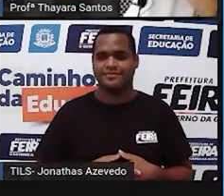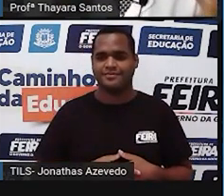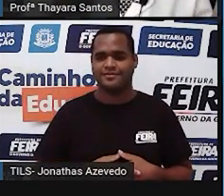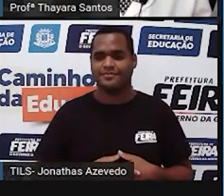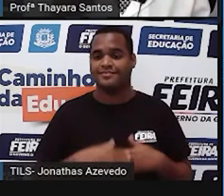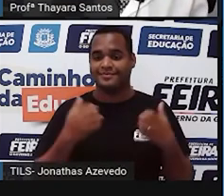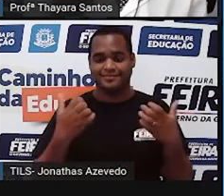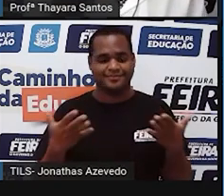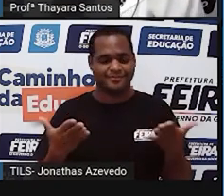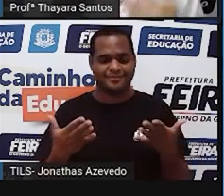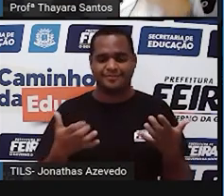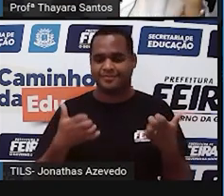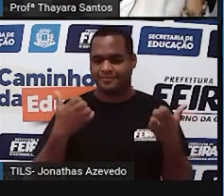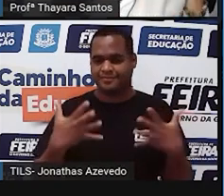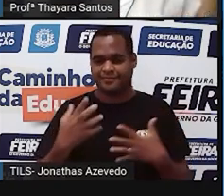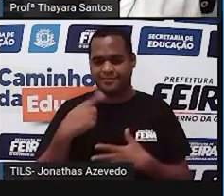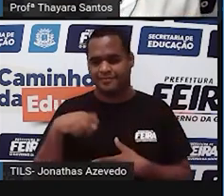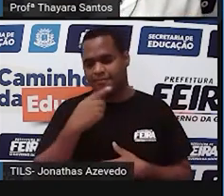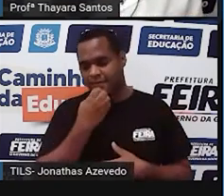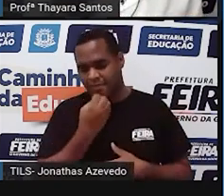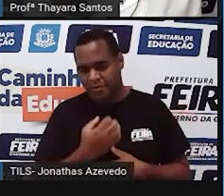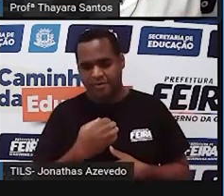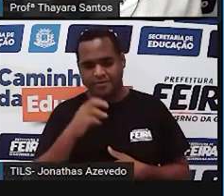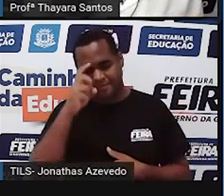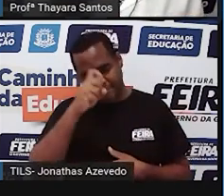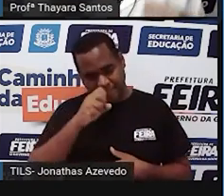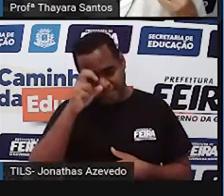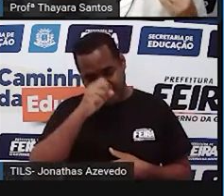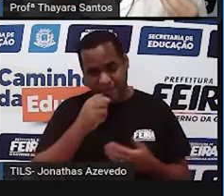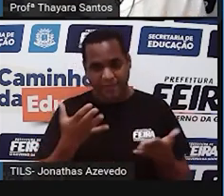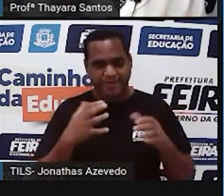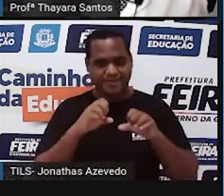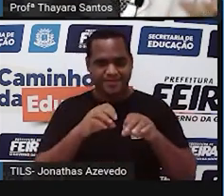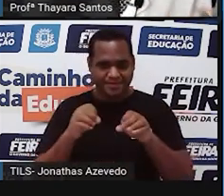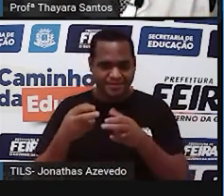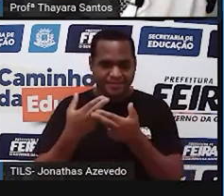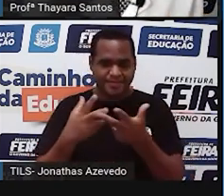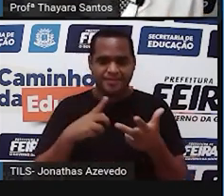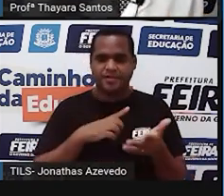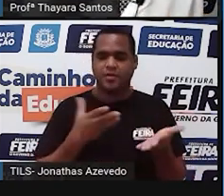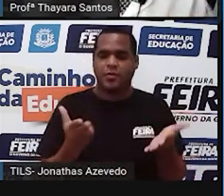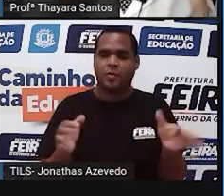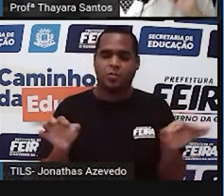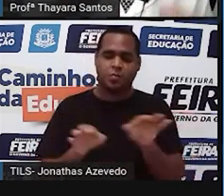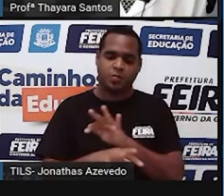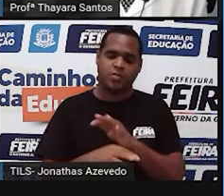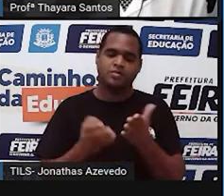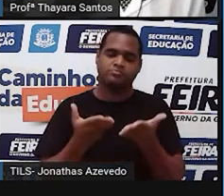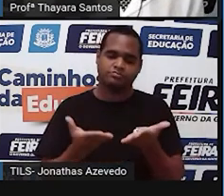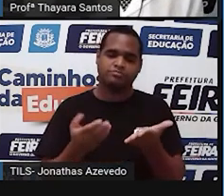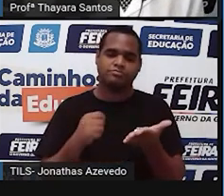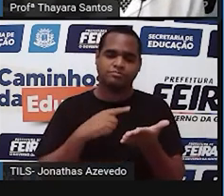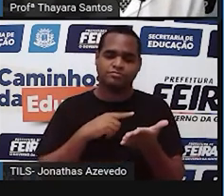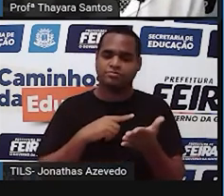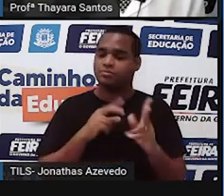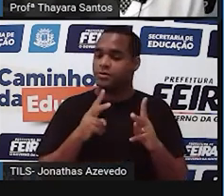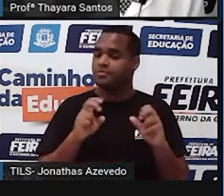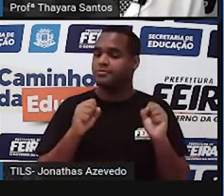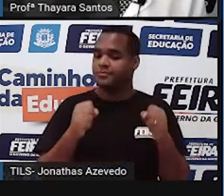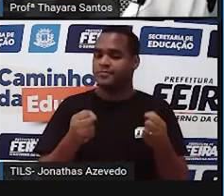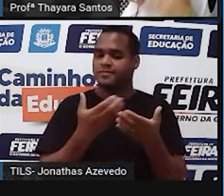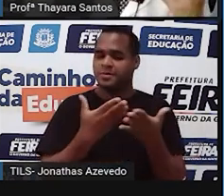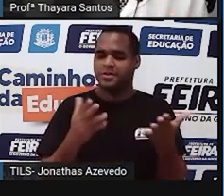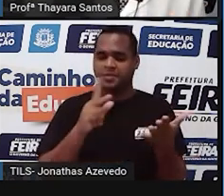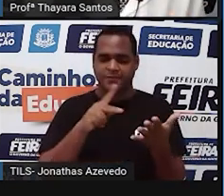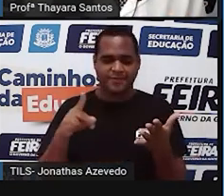Então, pessoal, espero que vocês tenham aprendido muito na aula de hoje. Por hoje, vamos encerrar por aqui. Mas vocês vão continuar com os professores de